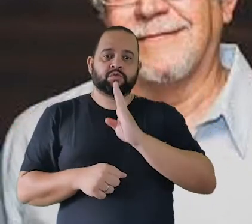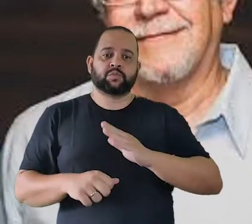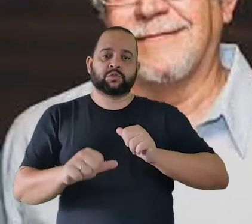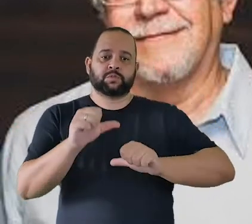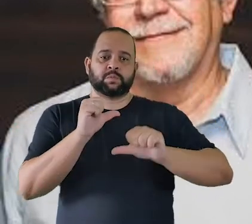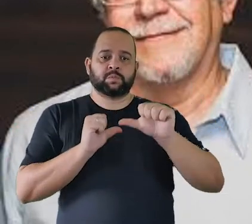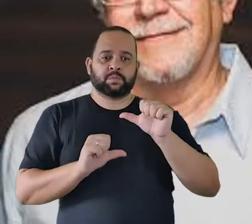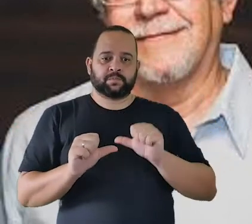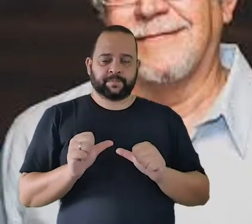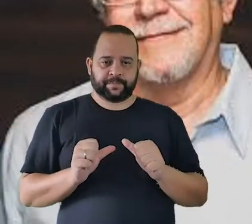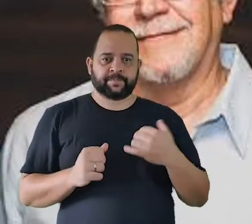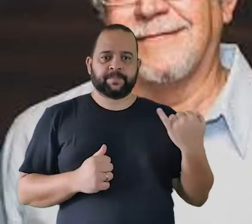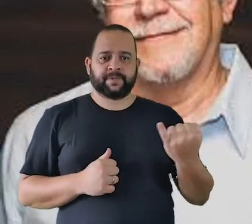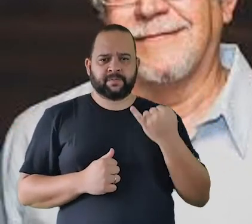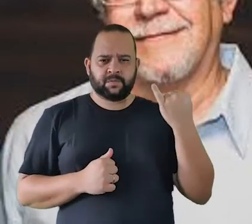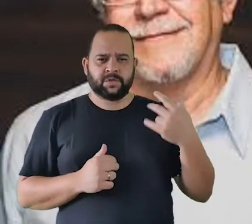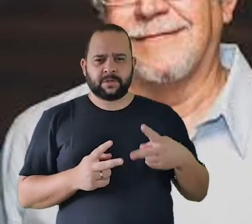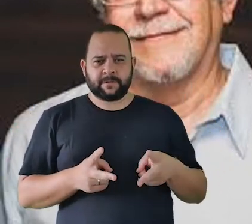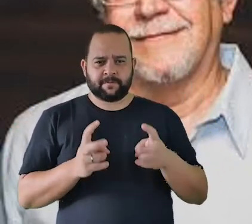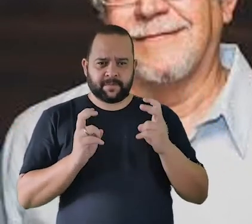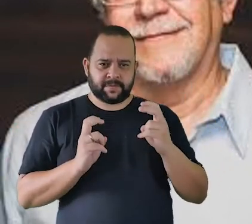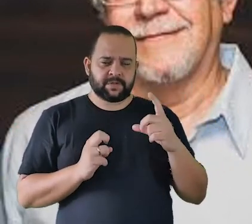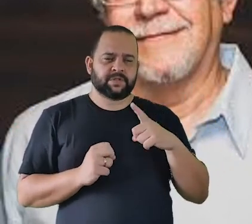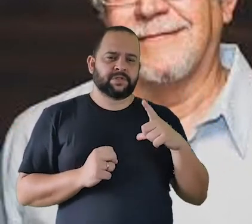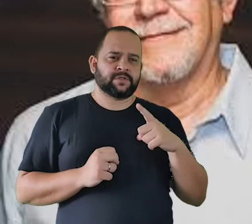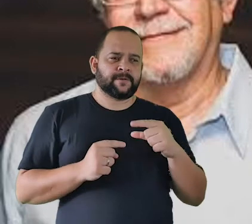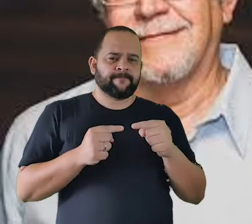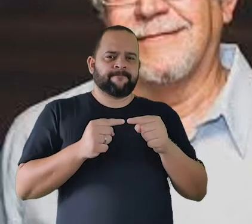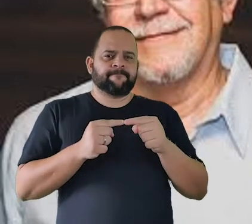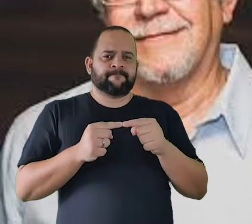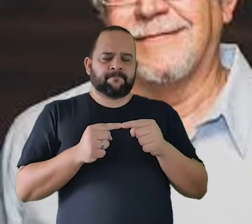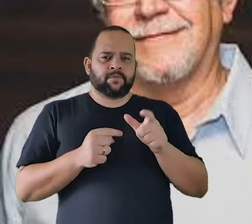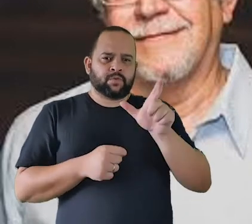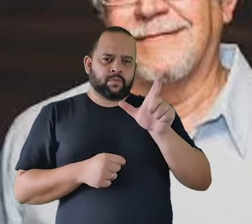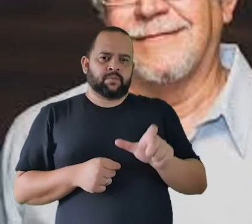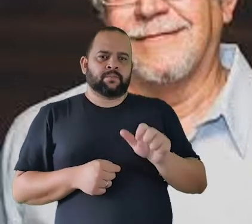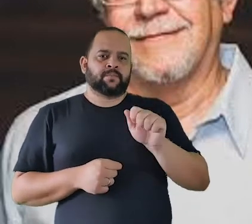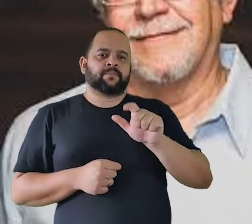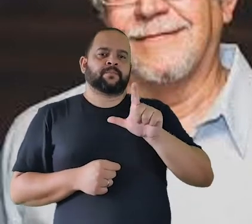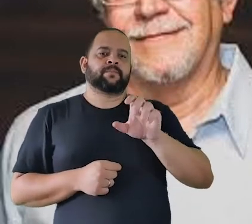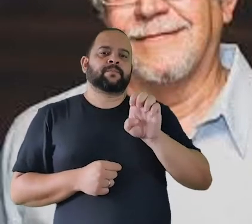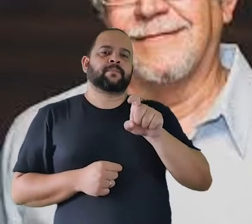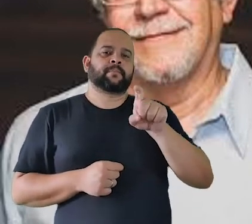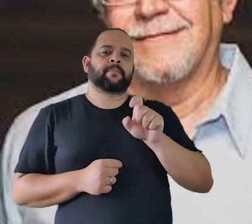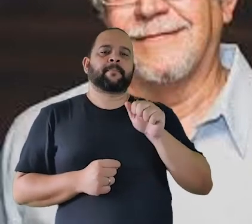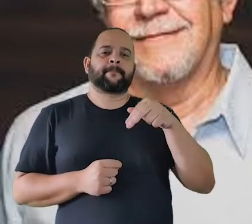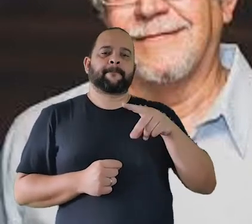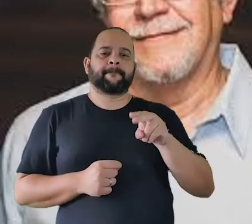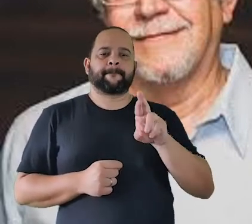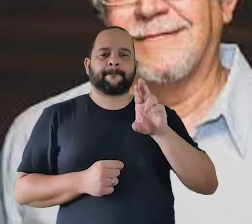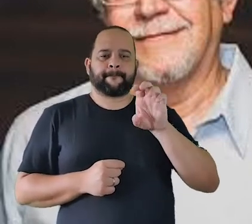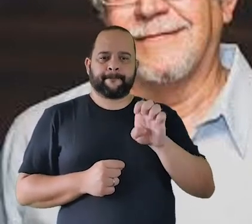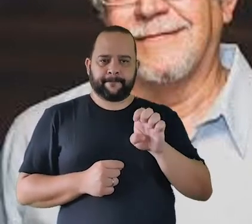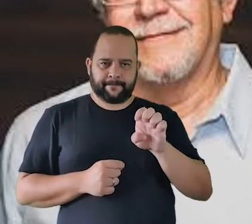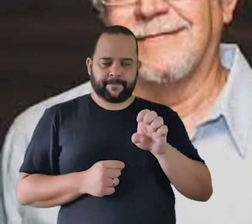uma ligação no programa com o Alexandre Guerra o Alexandre ele é um compositor